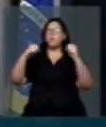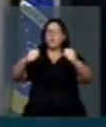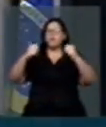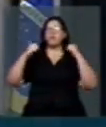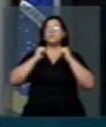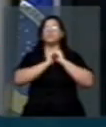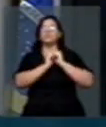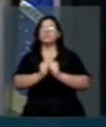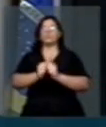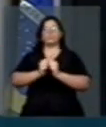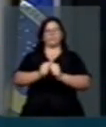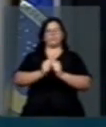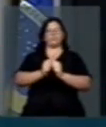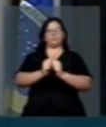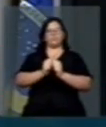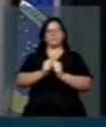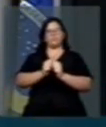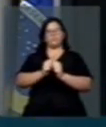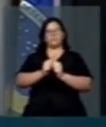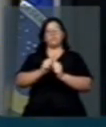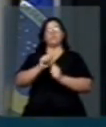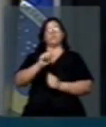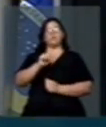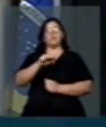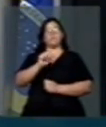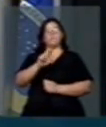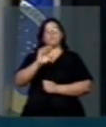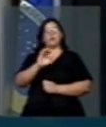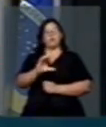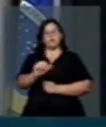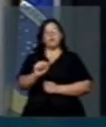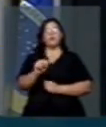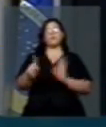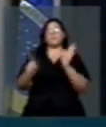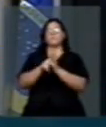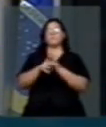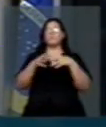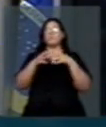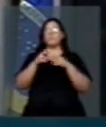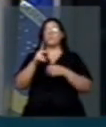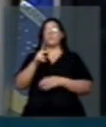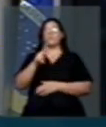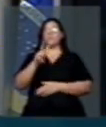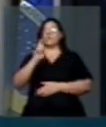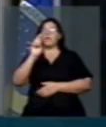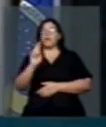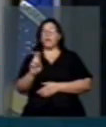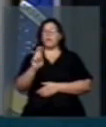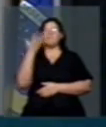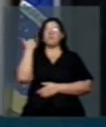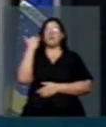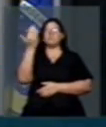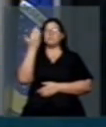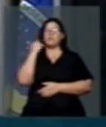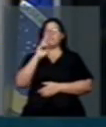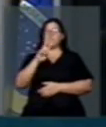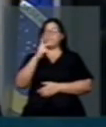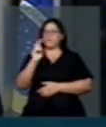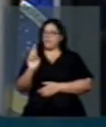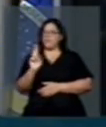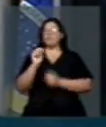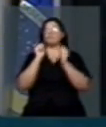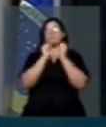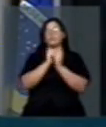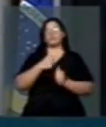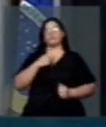quando o Lamarca passou pela região. O Lamarca pertencia à VPR, Vanguarda Popular Revolucionária, de Dilma